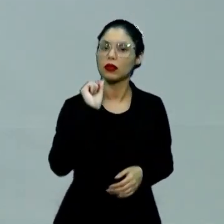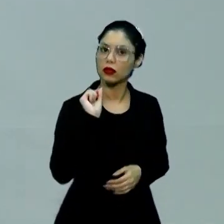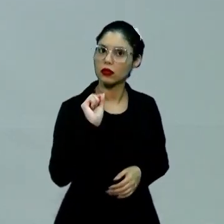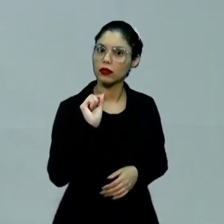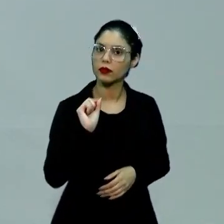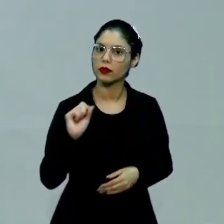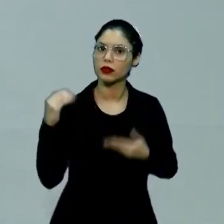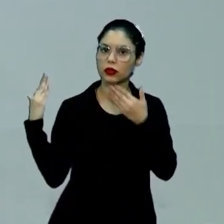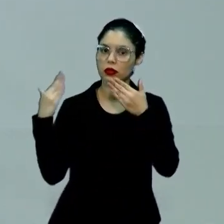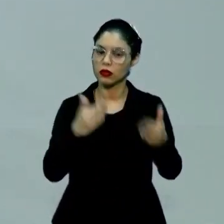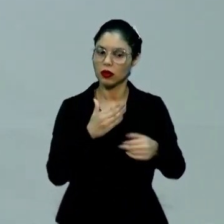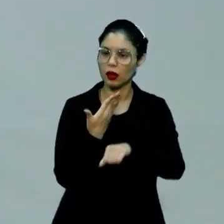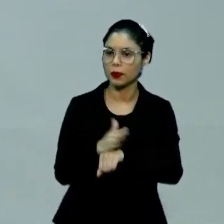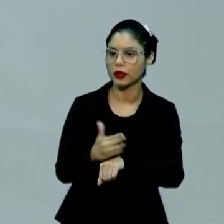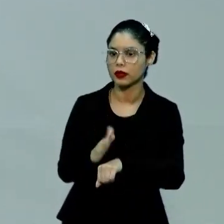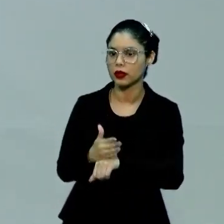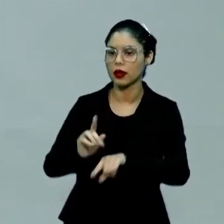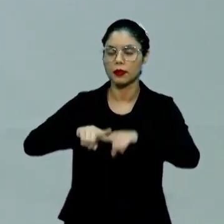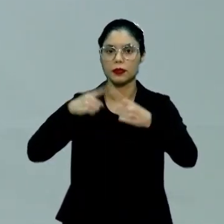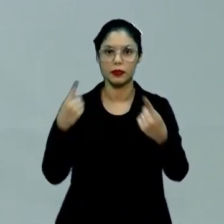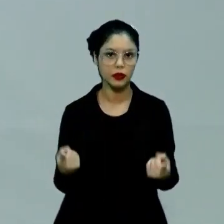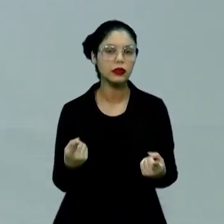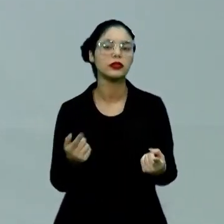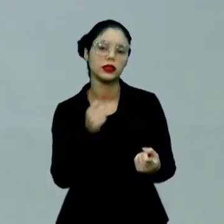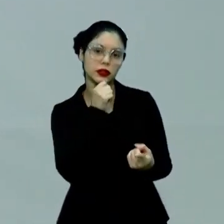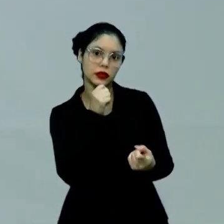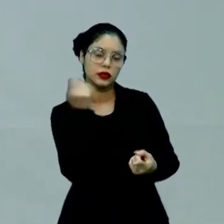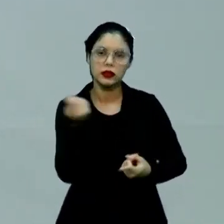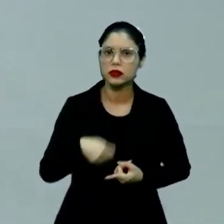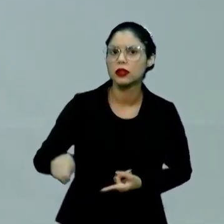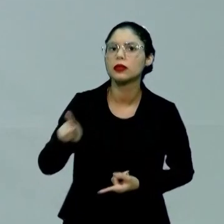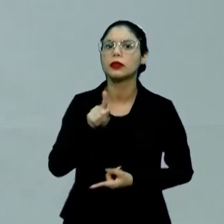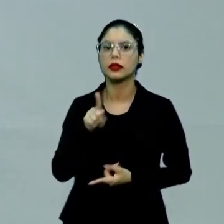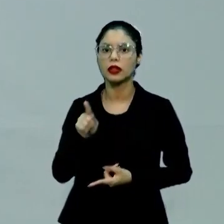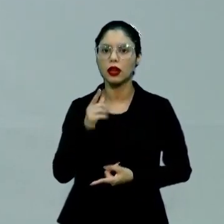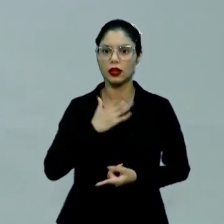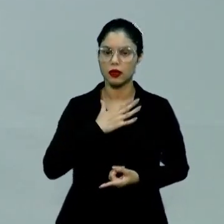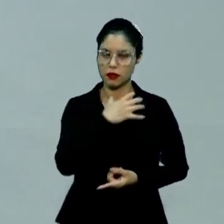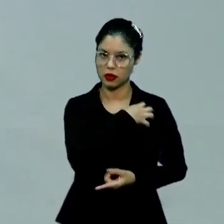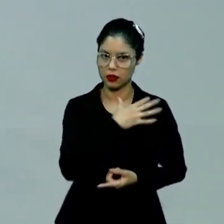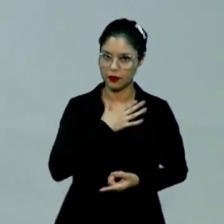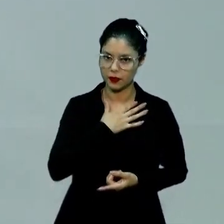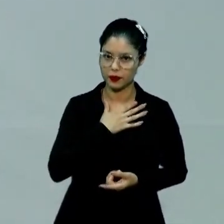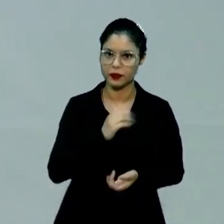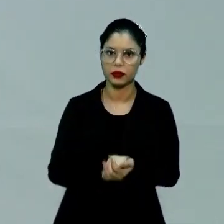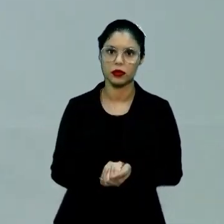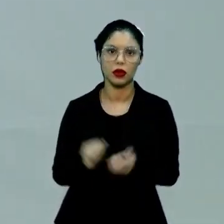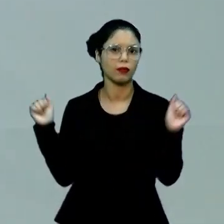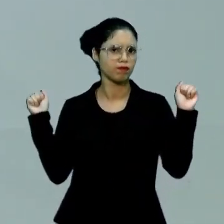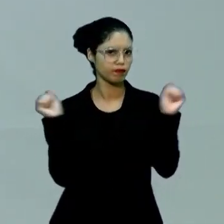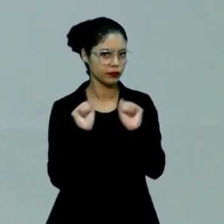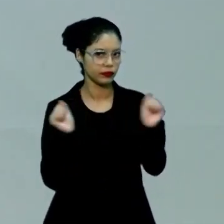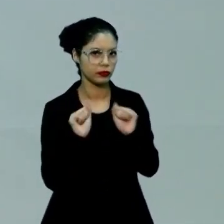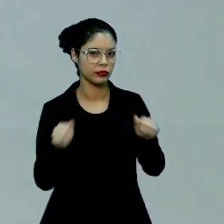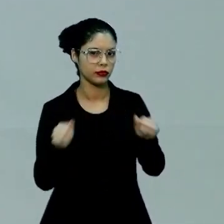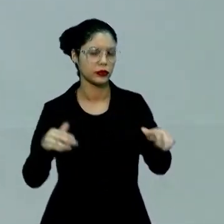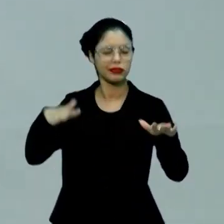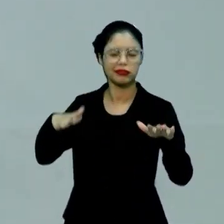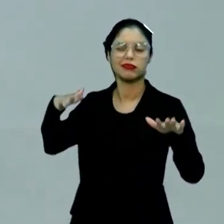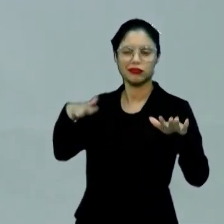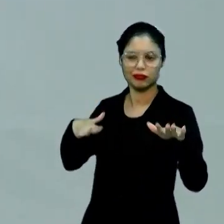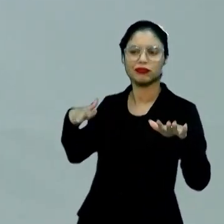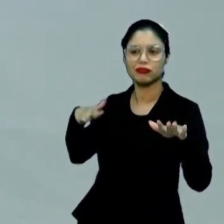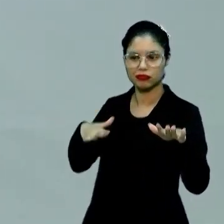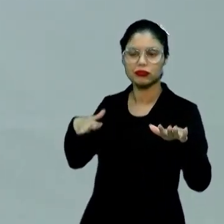determinada prática. Porém, ela não necessariamente é da minha regional. Por exemplo, eu adoro um funk. Então, aqui, tipo,